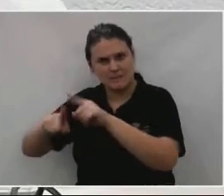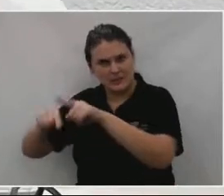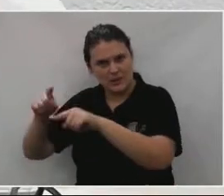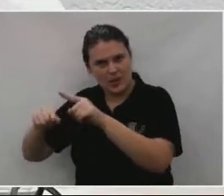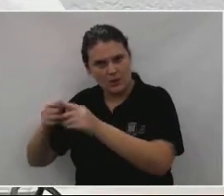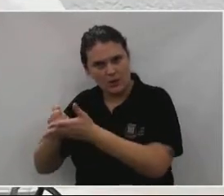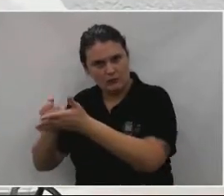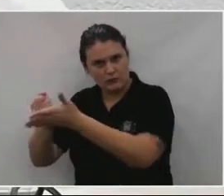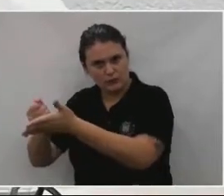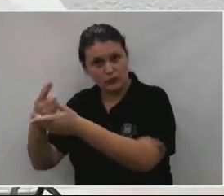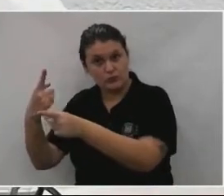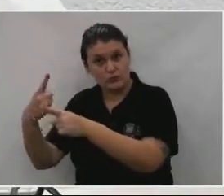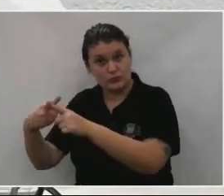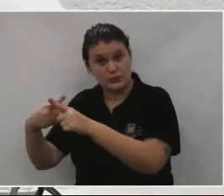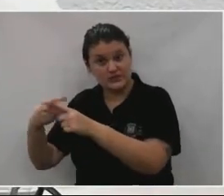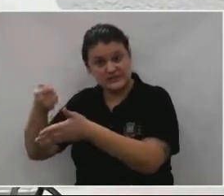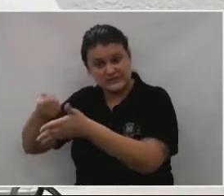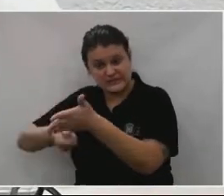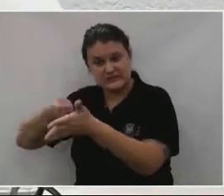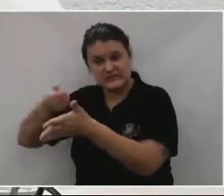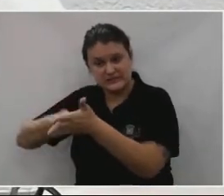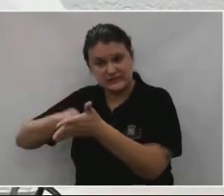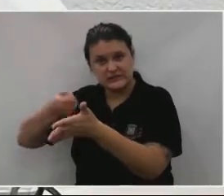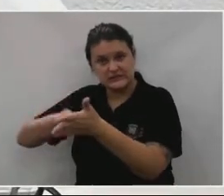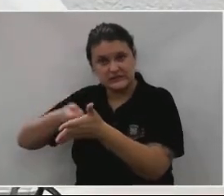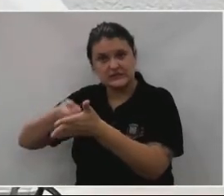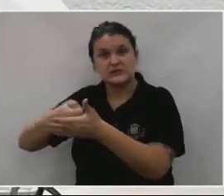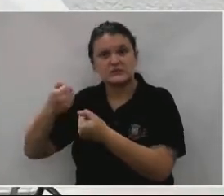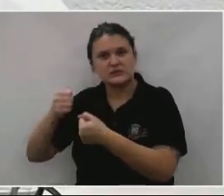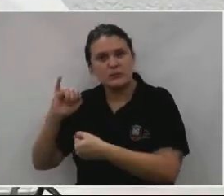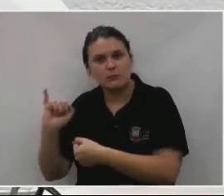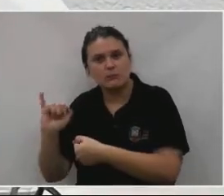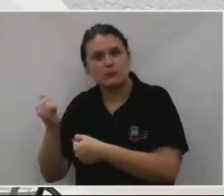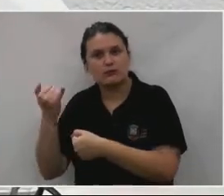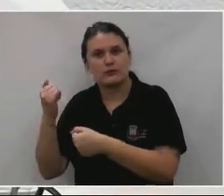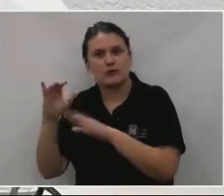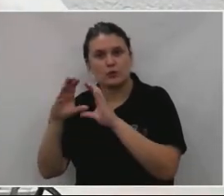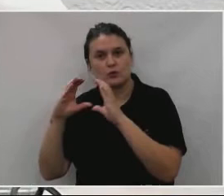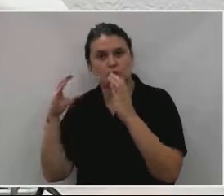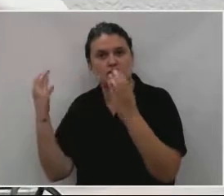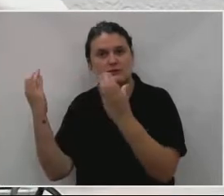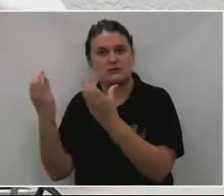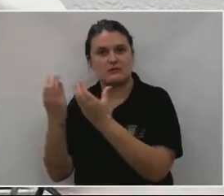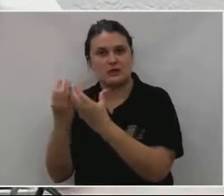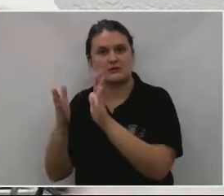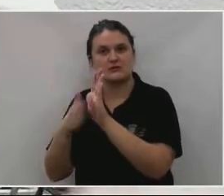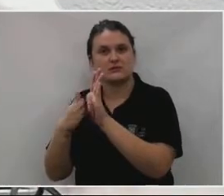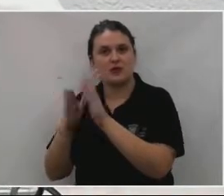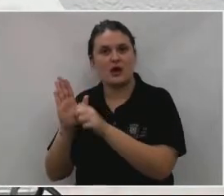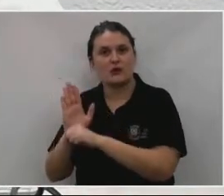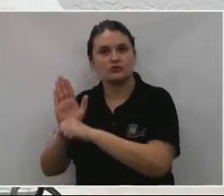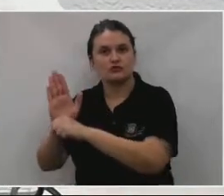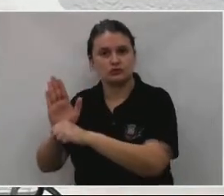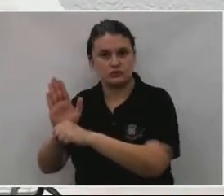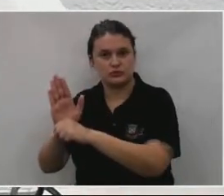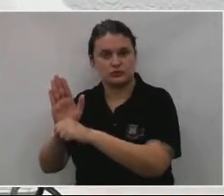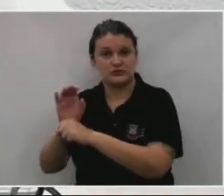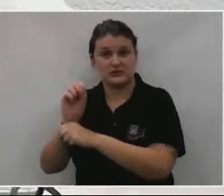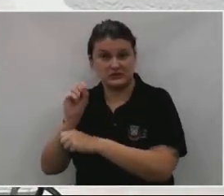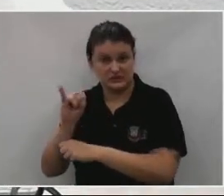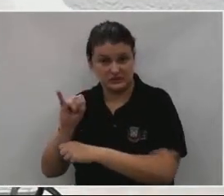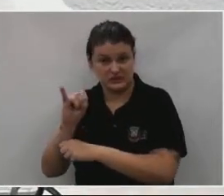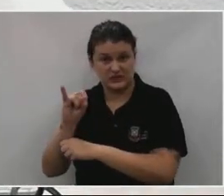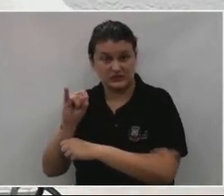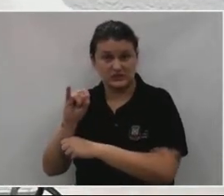porque houve uma cobrança e tem que aproveitar enquanto a comunidade está disposta a ajudar, senão